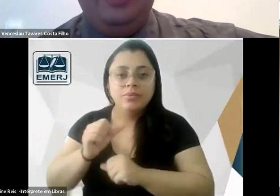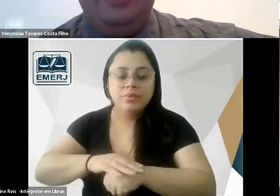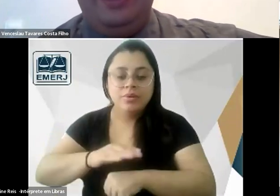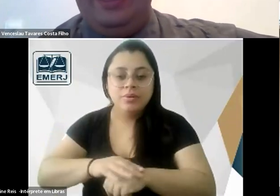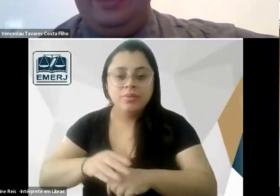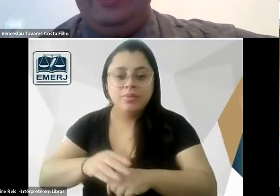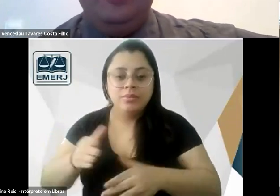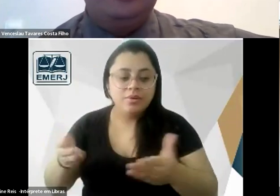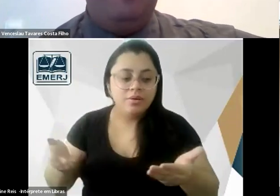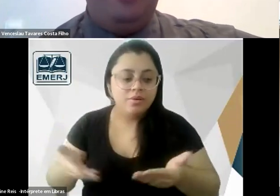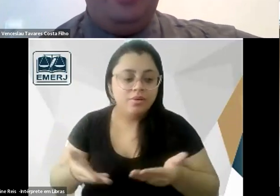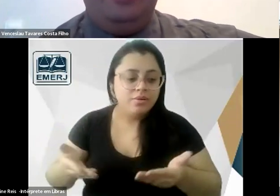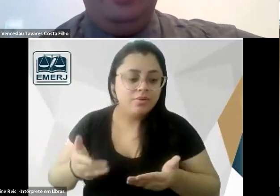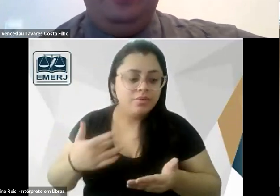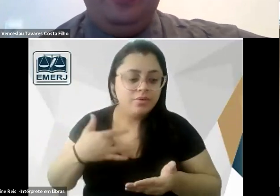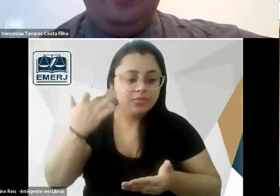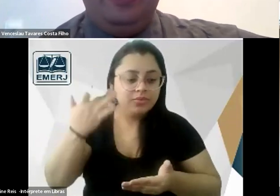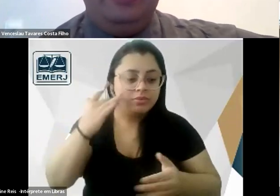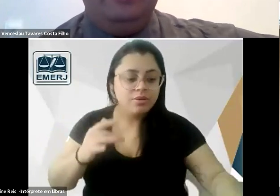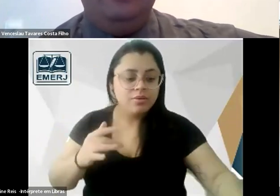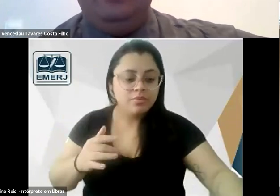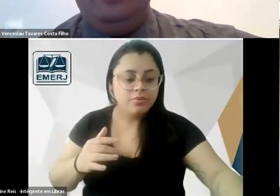a gente não sabe mais latim